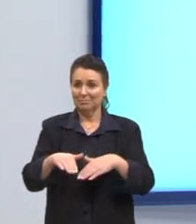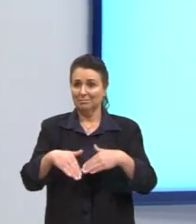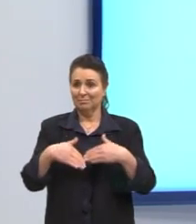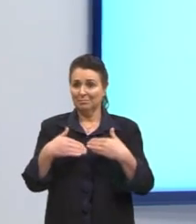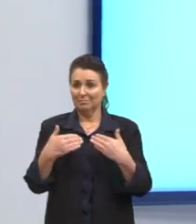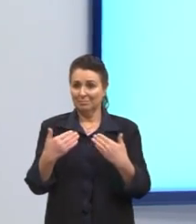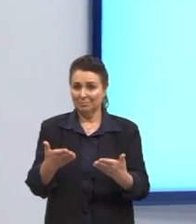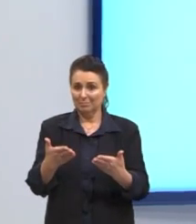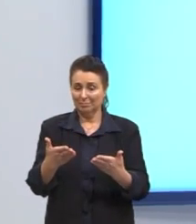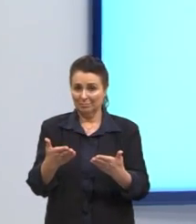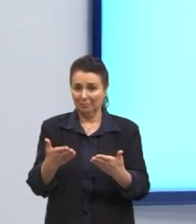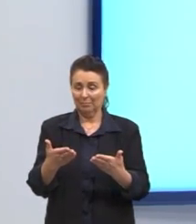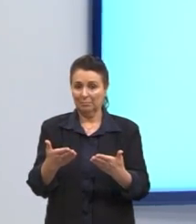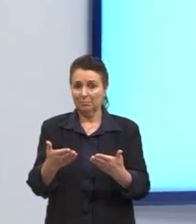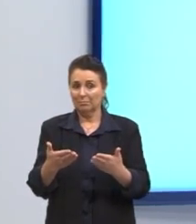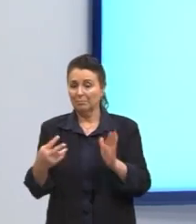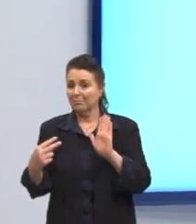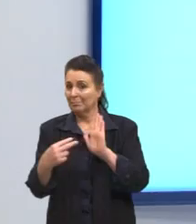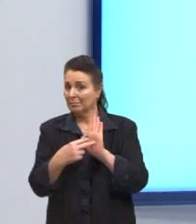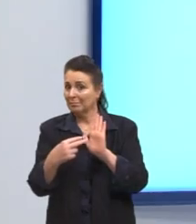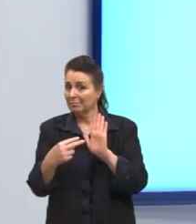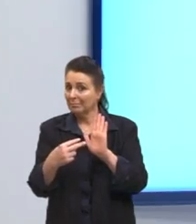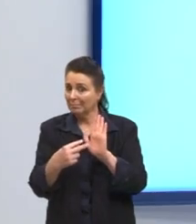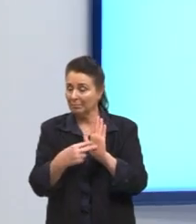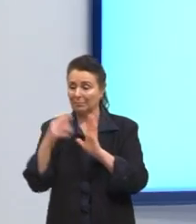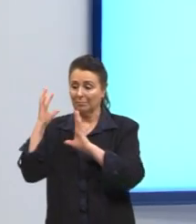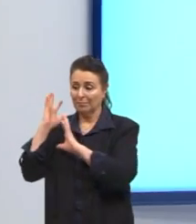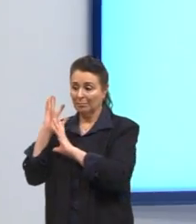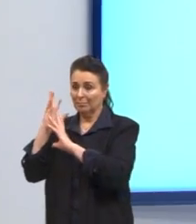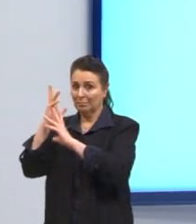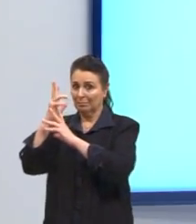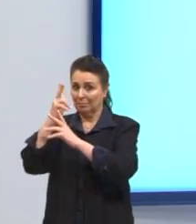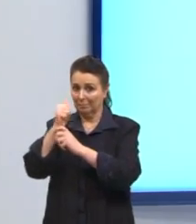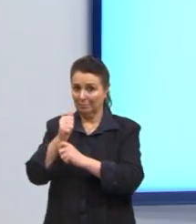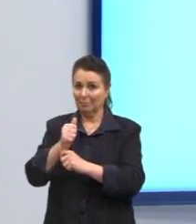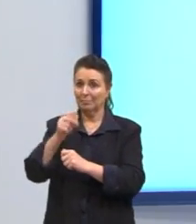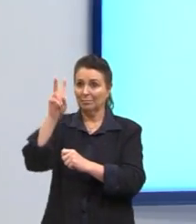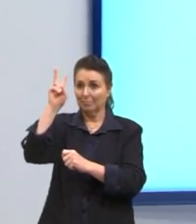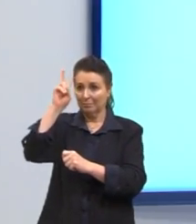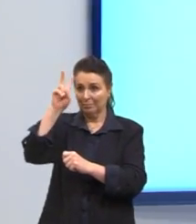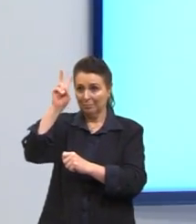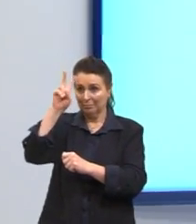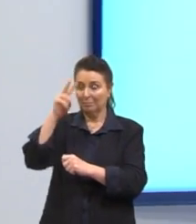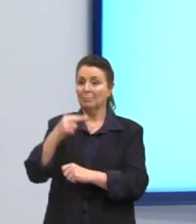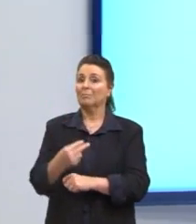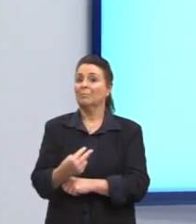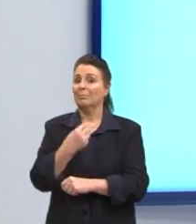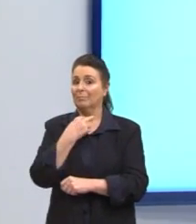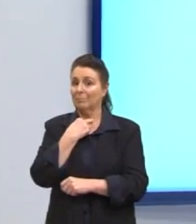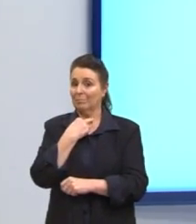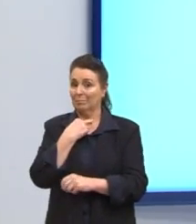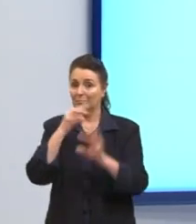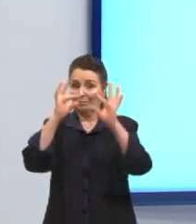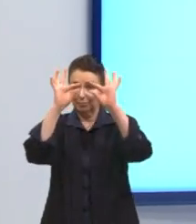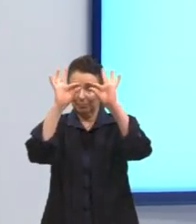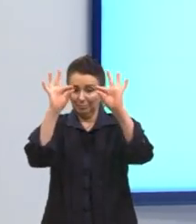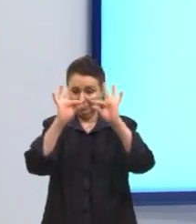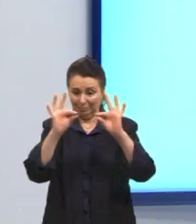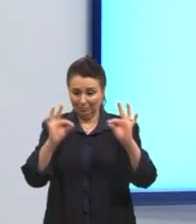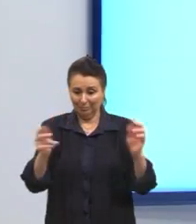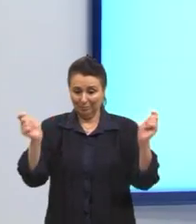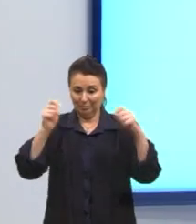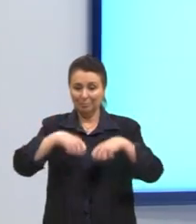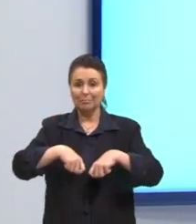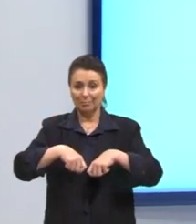a gente se atenta para retomar, para relembrar que nós estamos alinhando as competências e para alinhar as